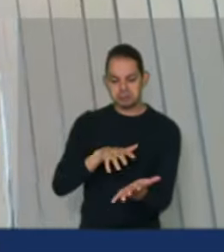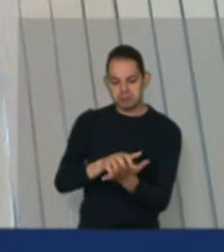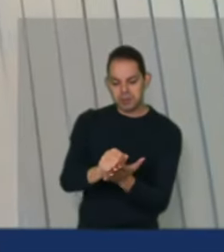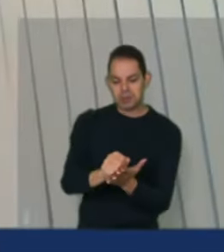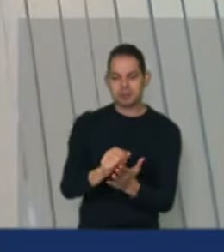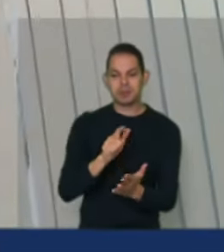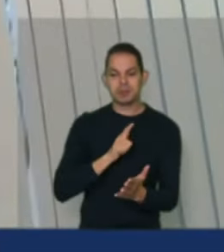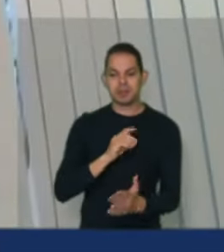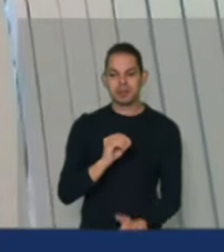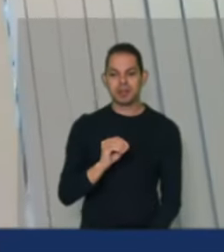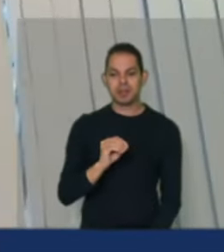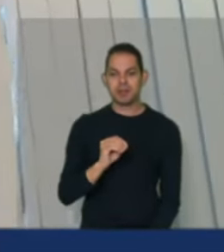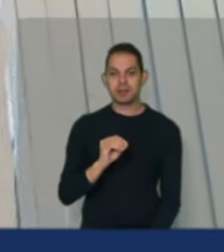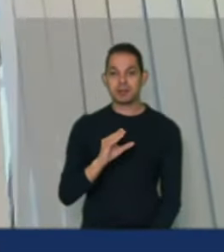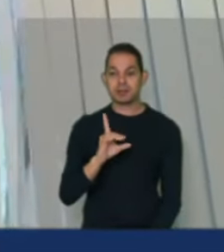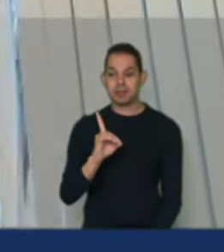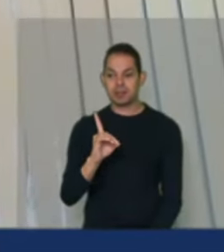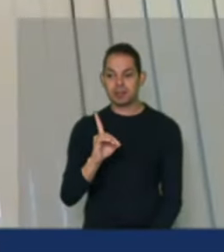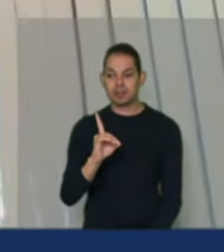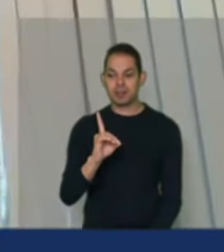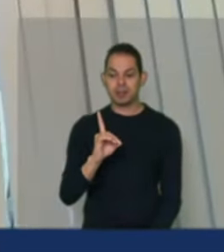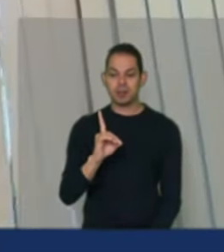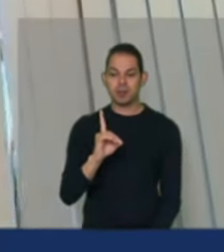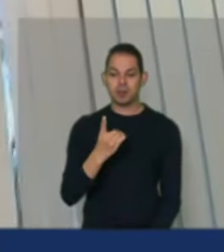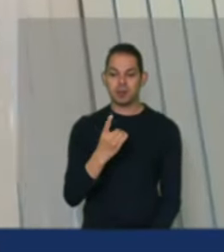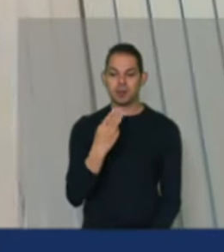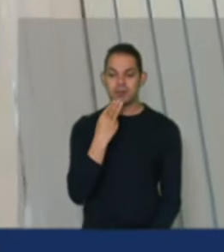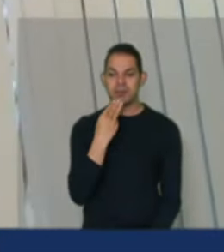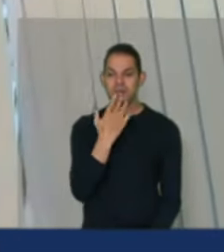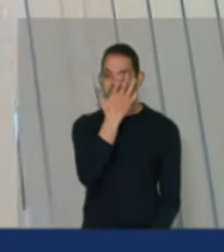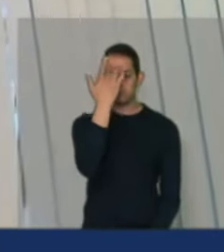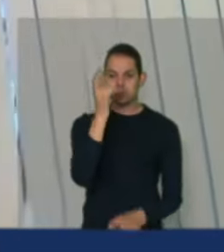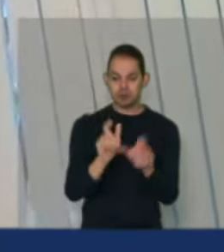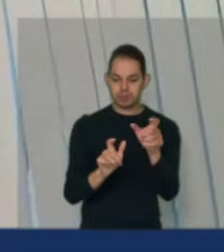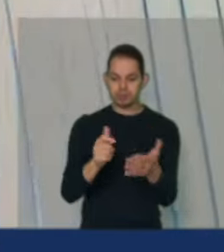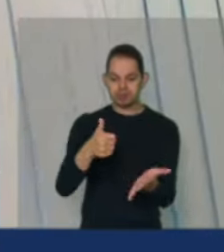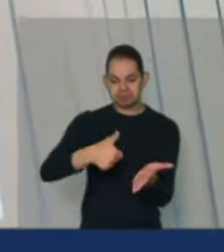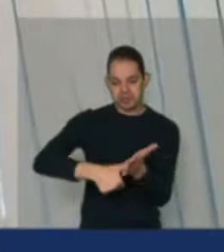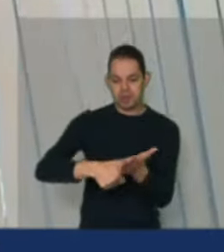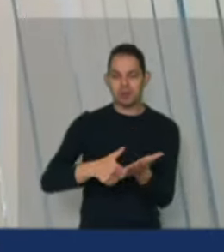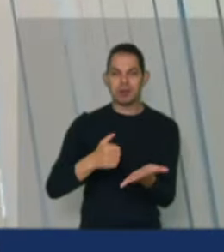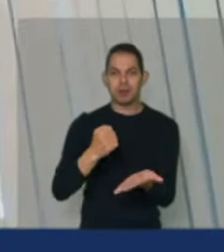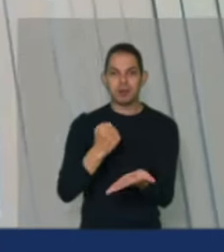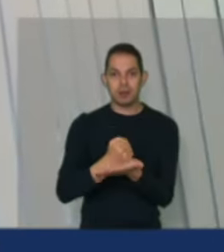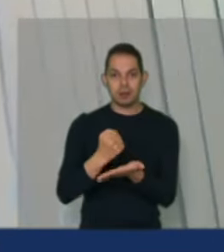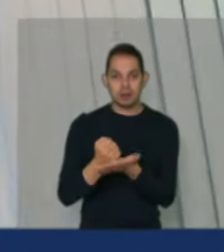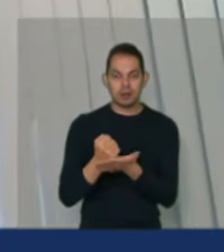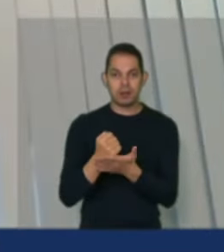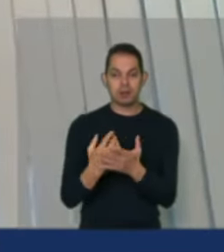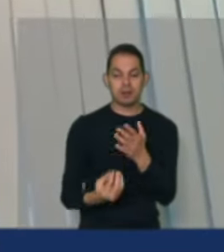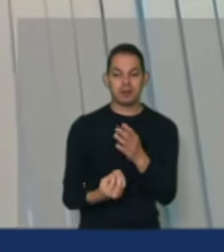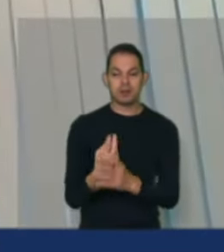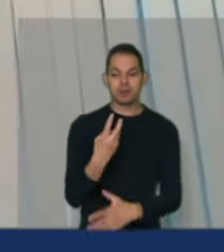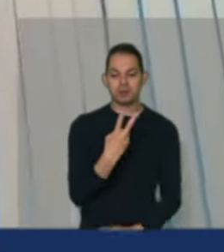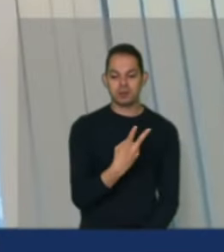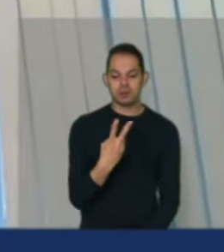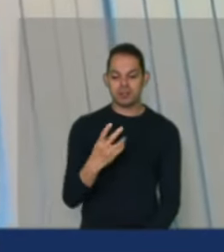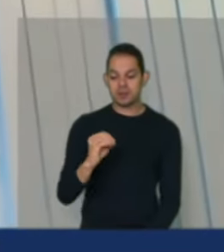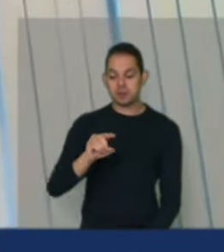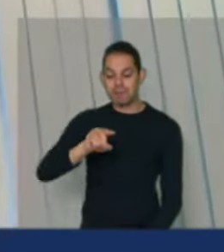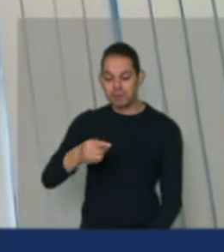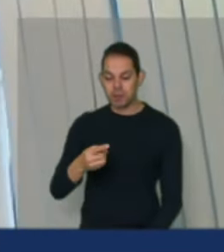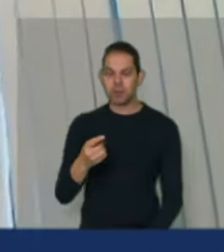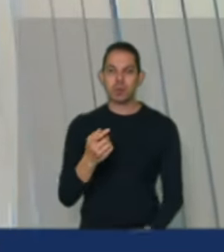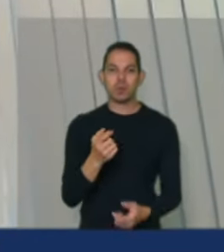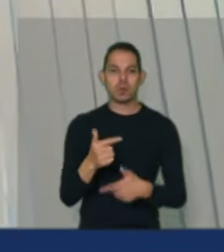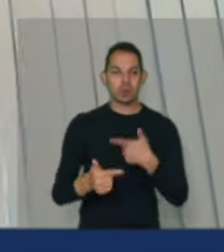OCB elas congregam mais de um milhão de cooperados e geram diretamente mais de 220 mil empregos essas